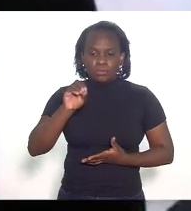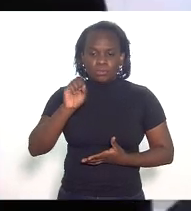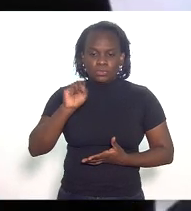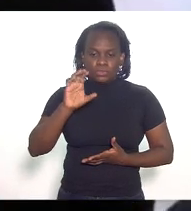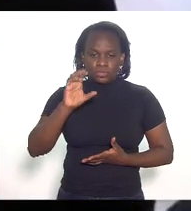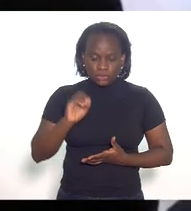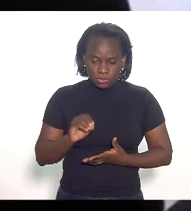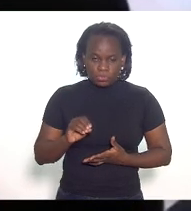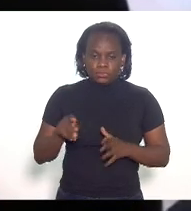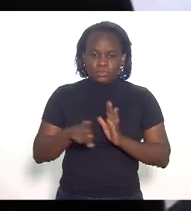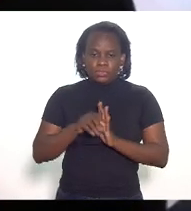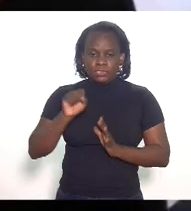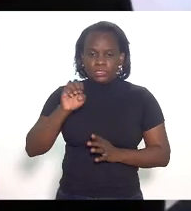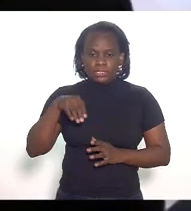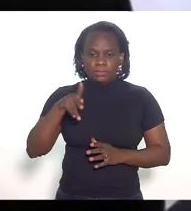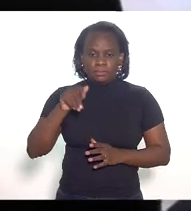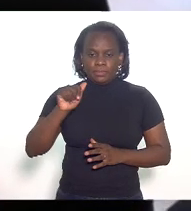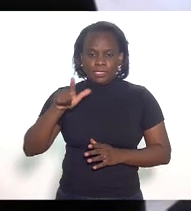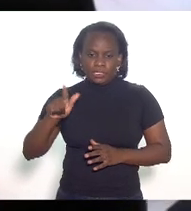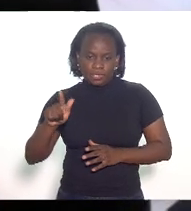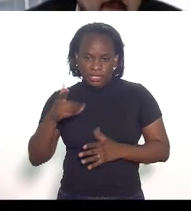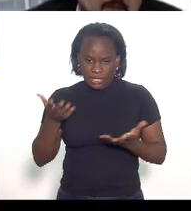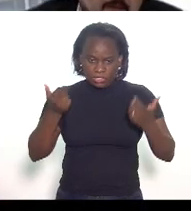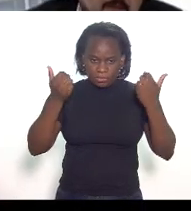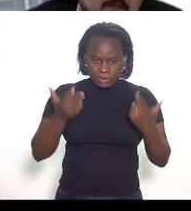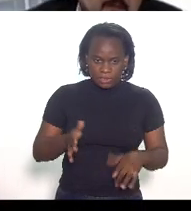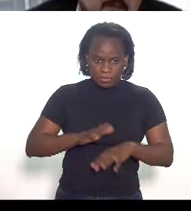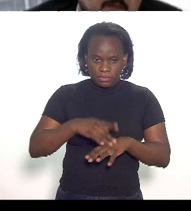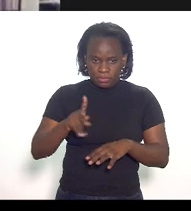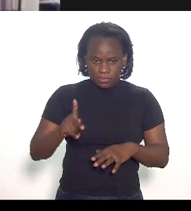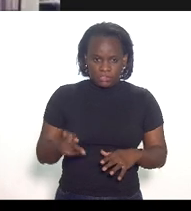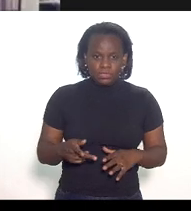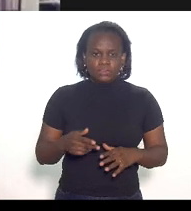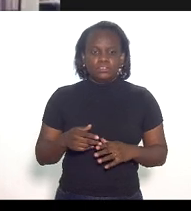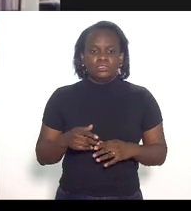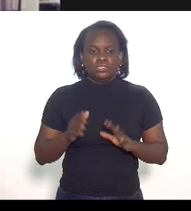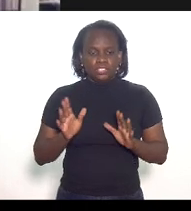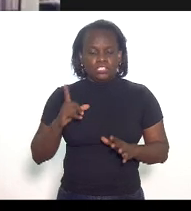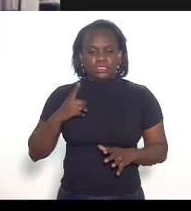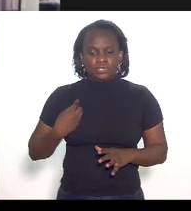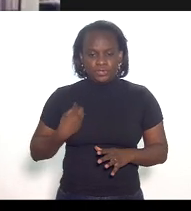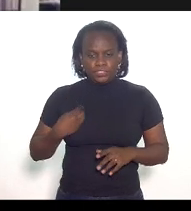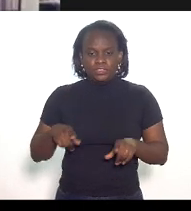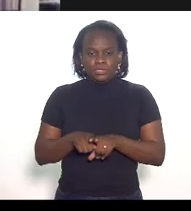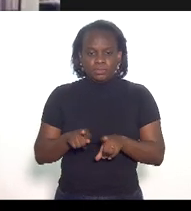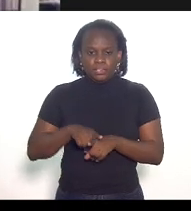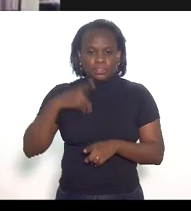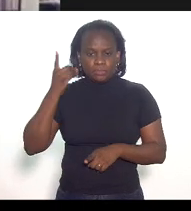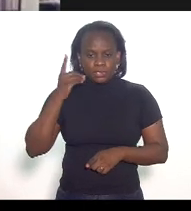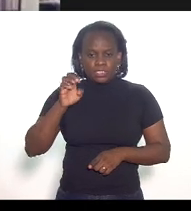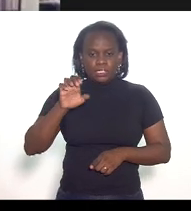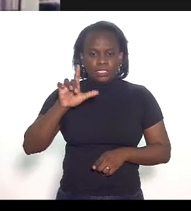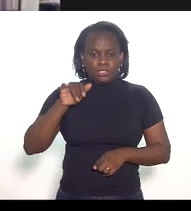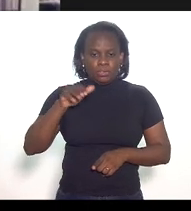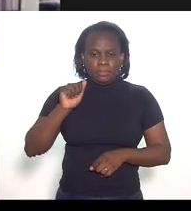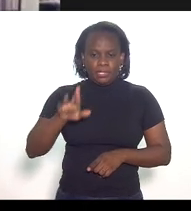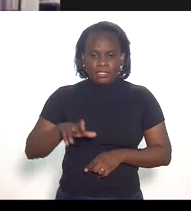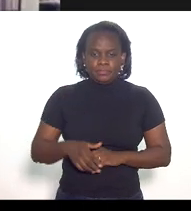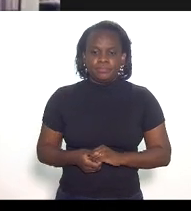se vai querer fazer usar a palavra registrando já a presença também do deputado Helio Marco